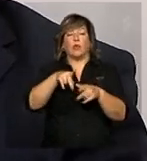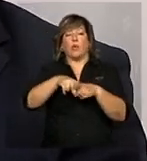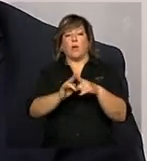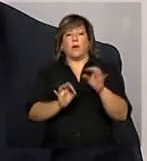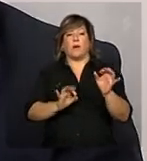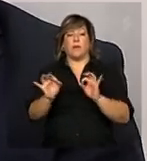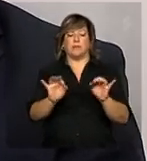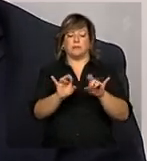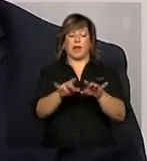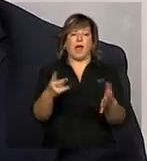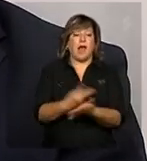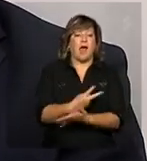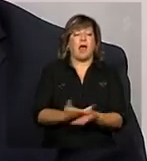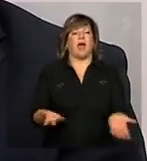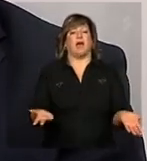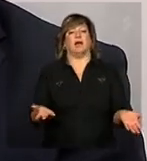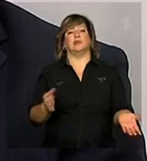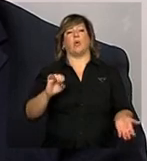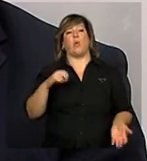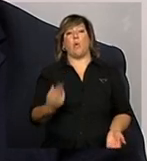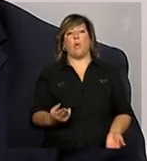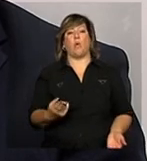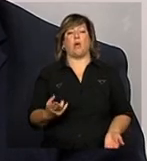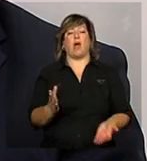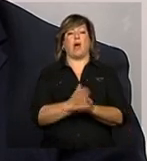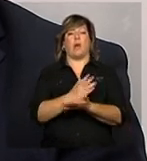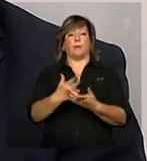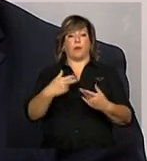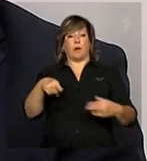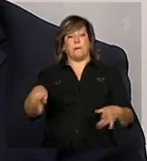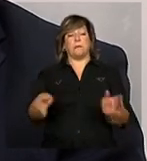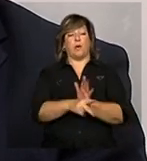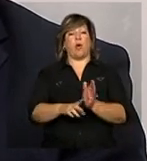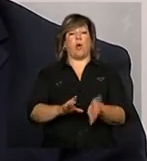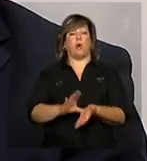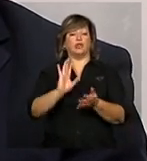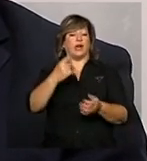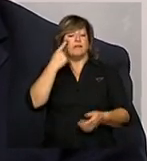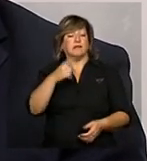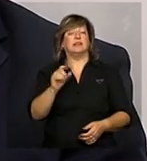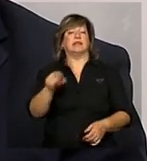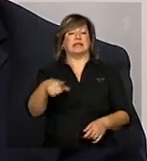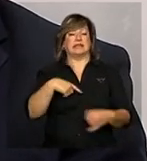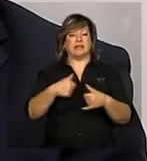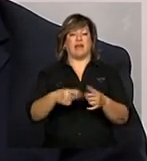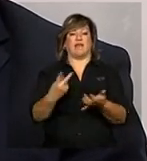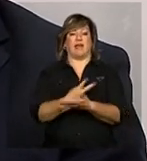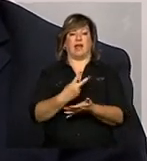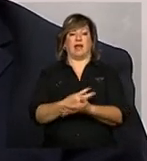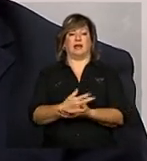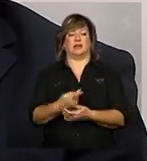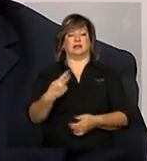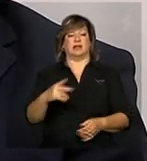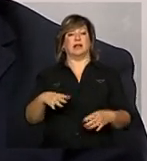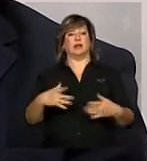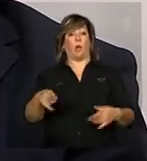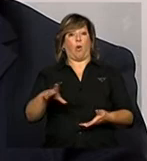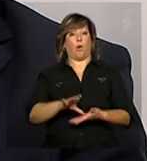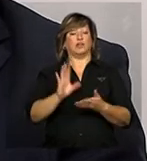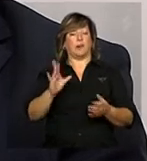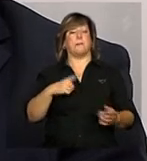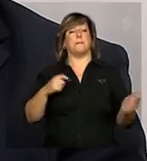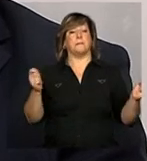digitação ou, às vezes, alguma coisa que o próprio conselho já identificou que estava errado no seu âmbito. Então, o conselho já tem